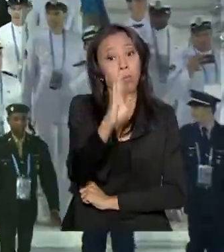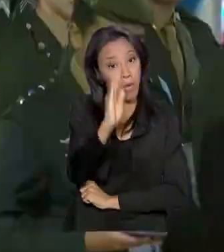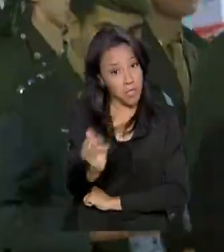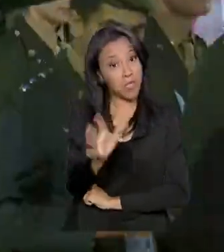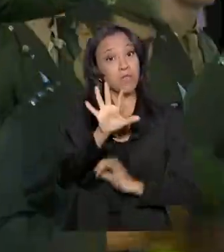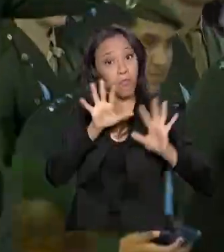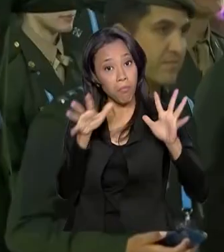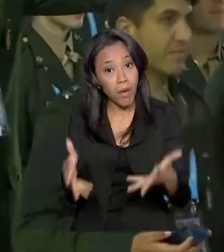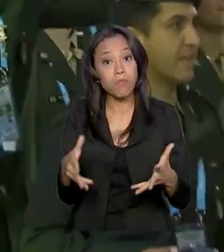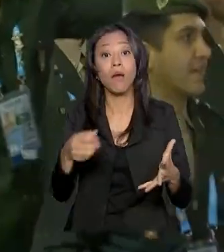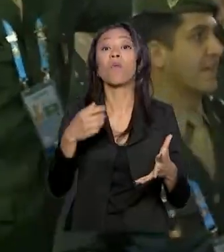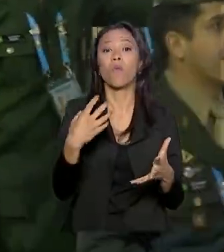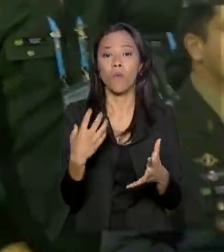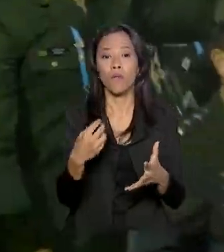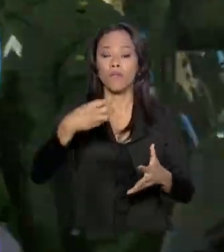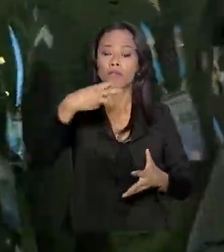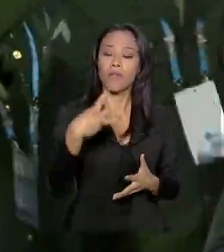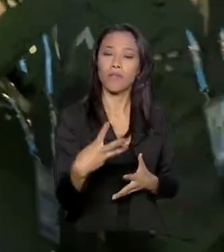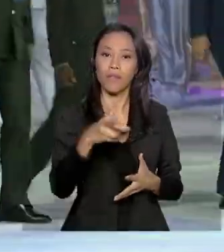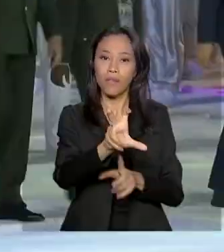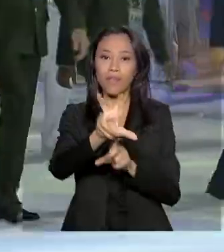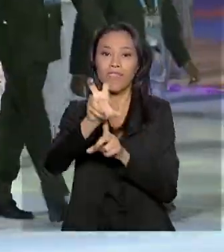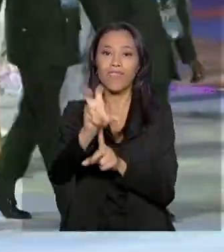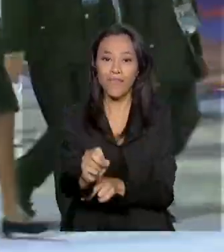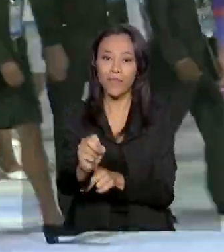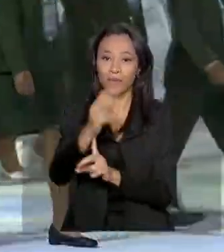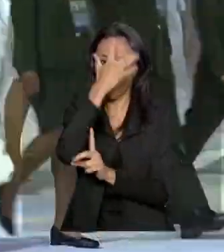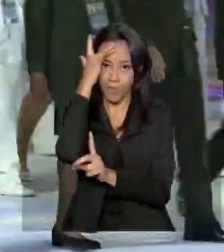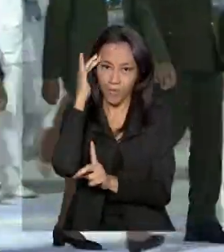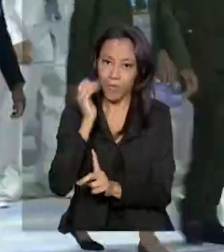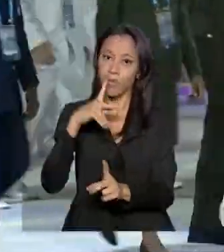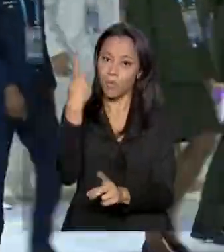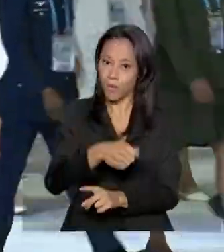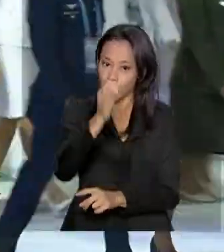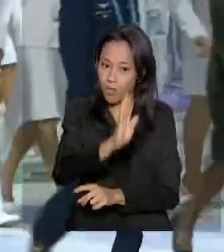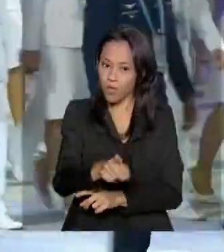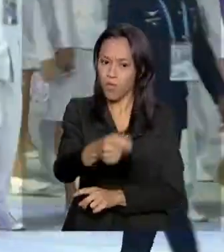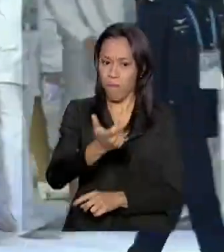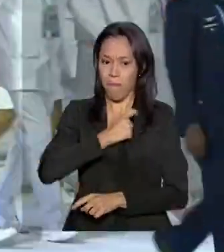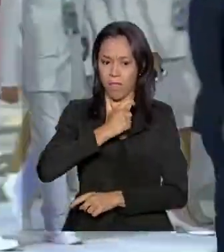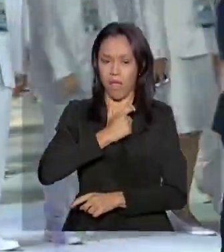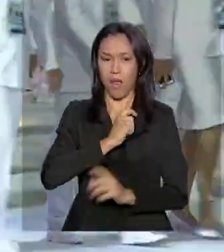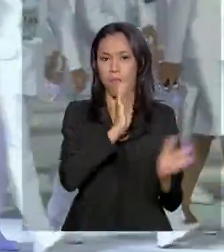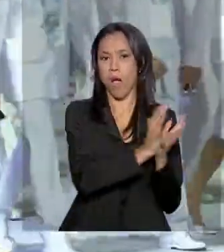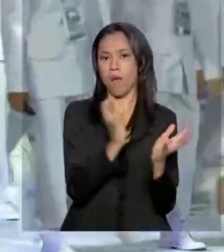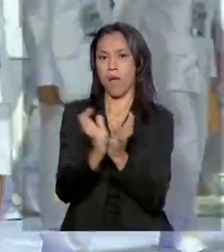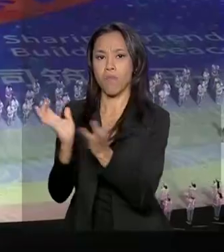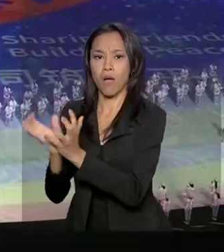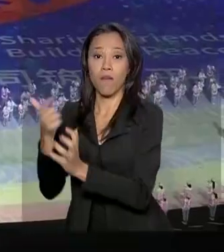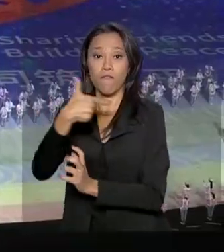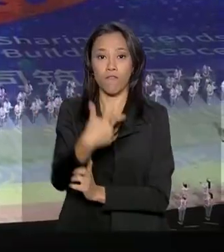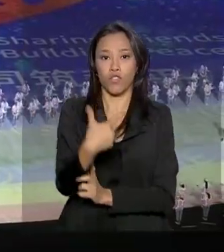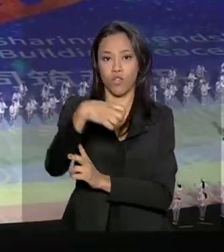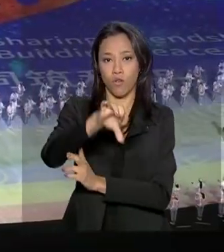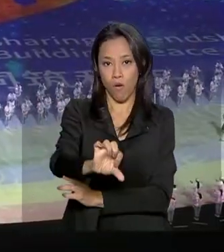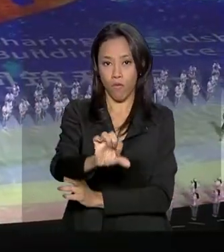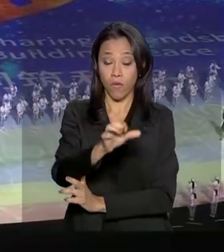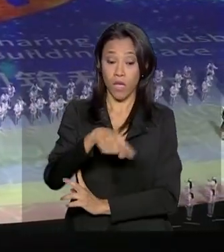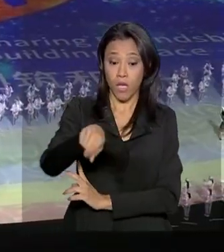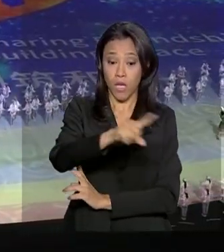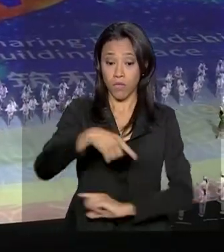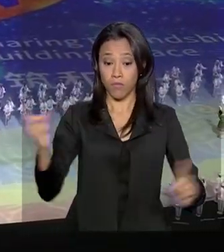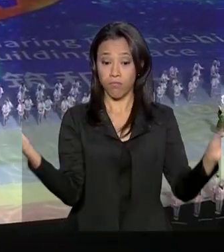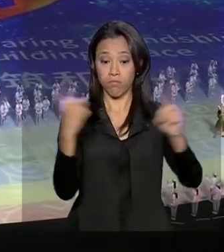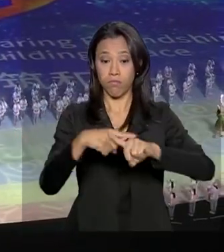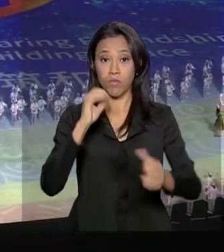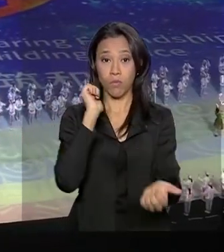competição com 350 atletas, que vão competir por medalhas em 29 modalidades. Os Jogos Mundiais